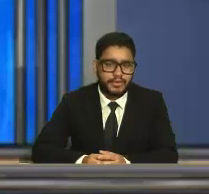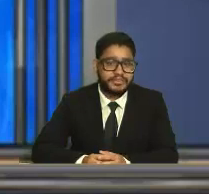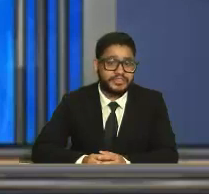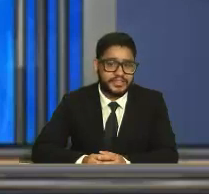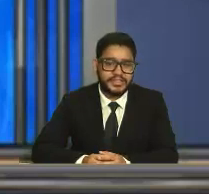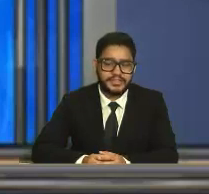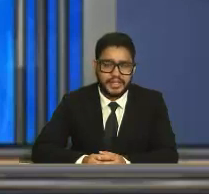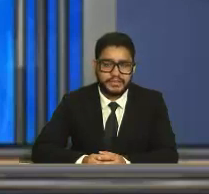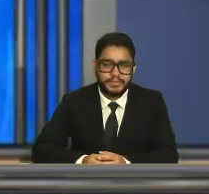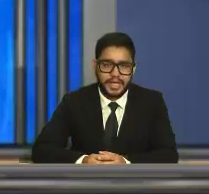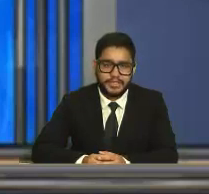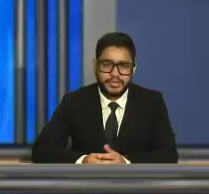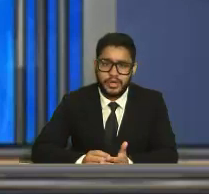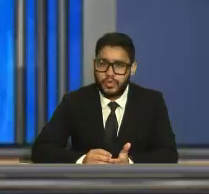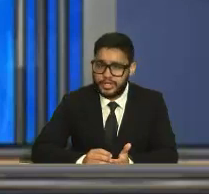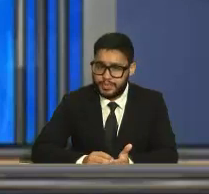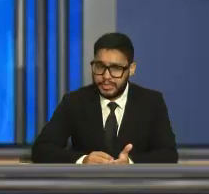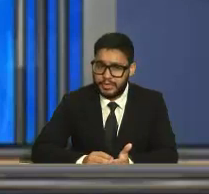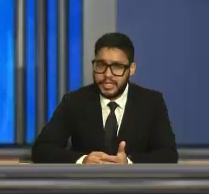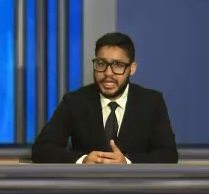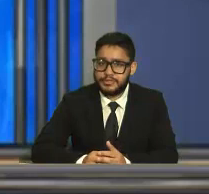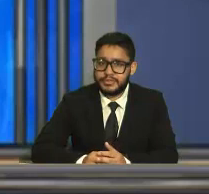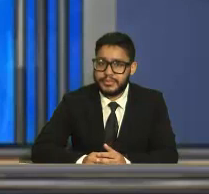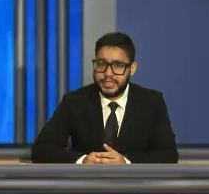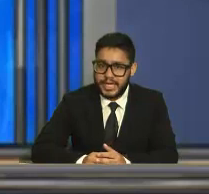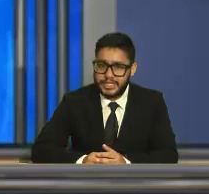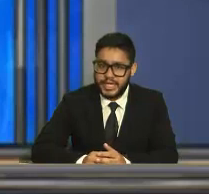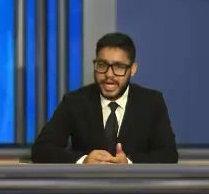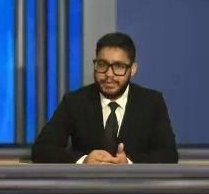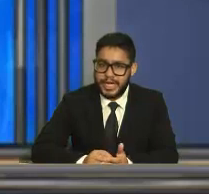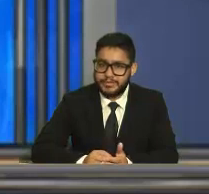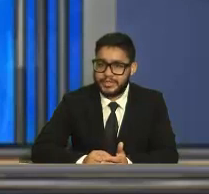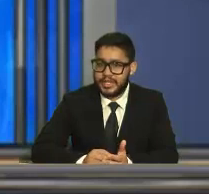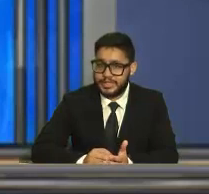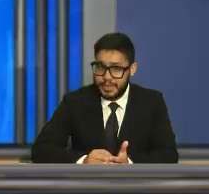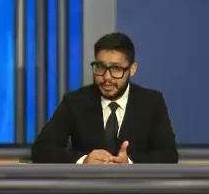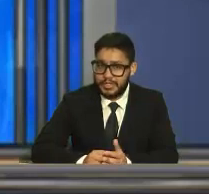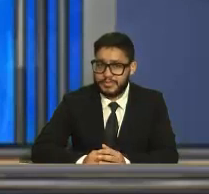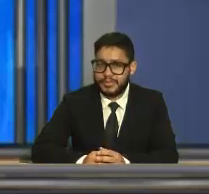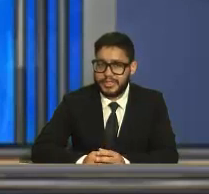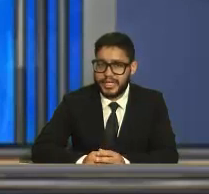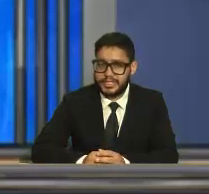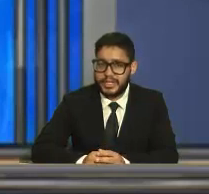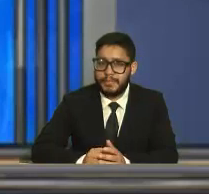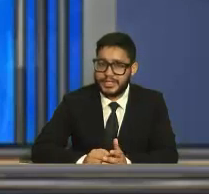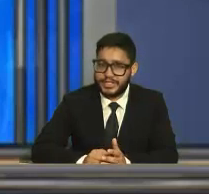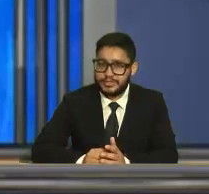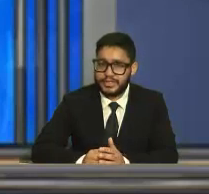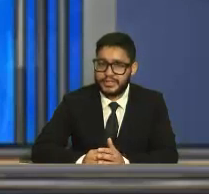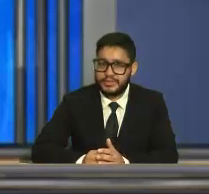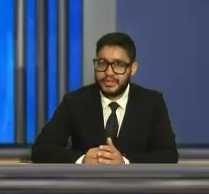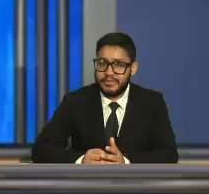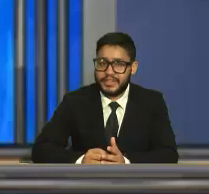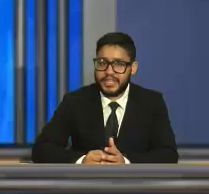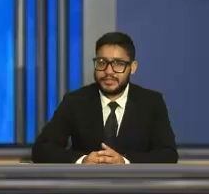na convivência em diversos ambientes. O respeito e a responsabilidade. Abre aspas. Respeito e responsabilidade. Pratique